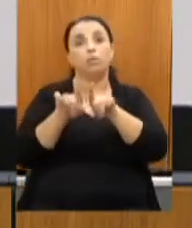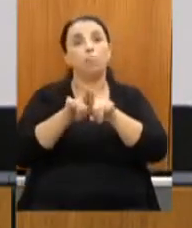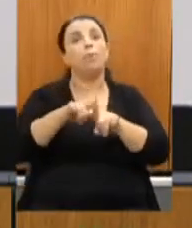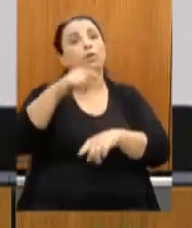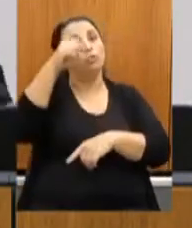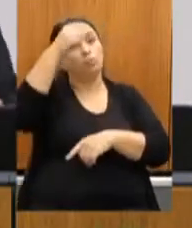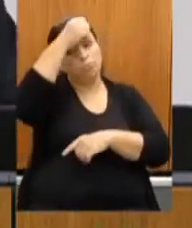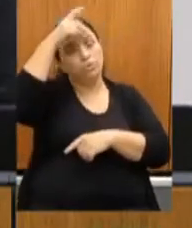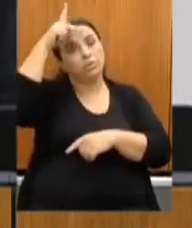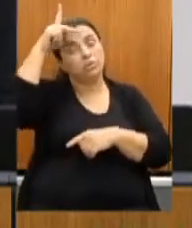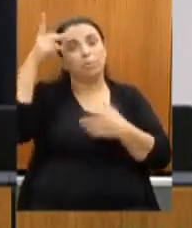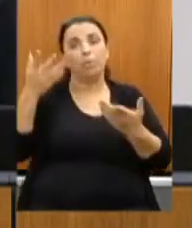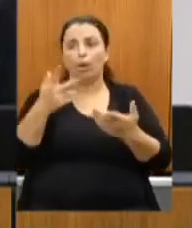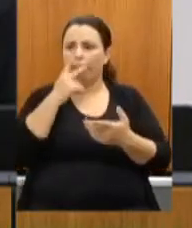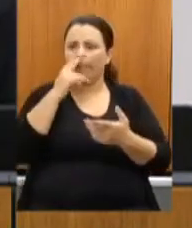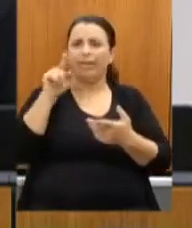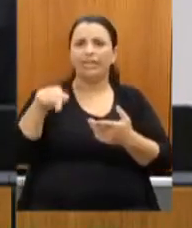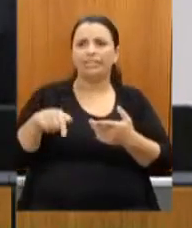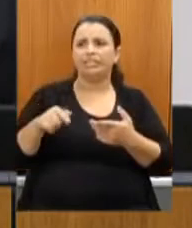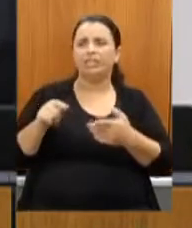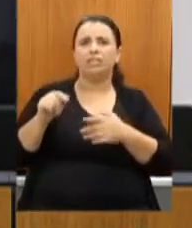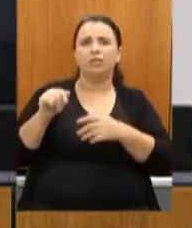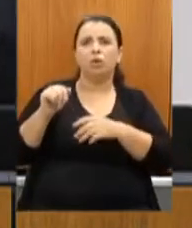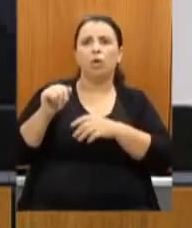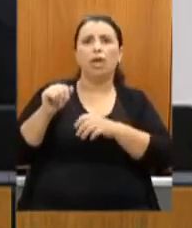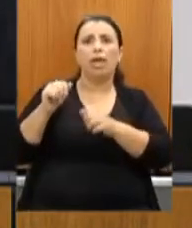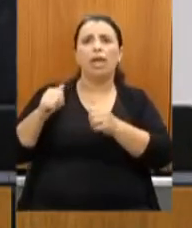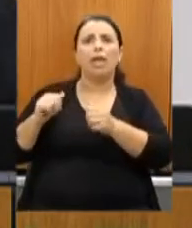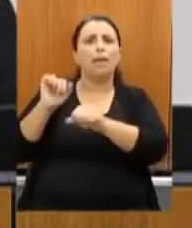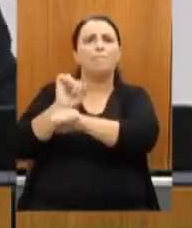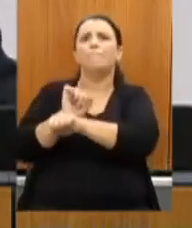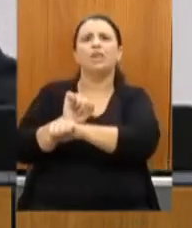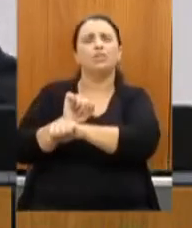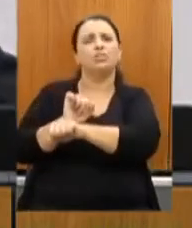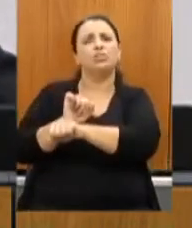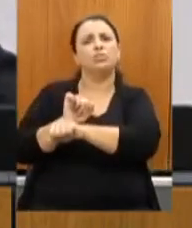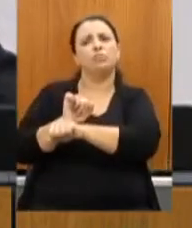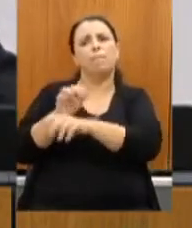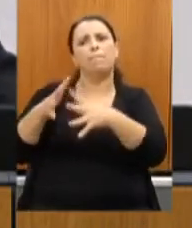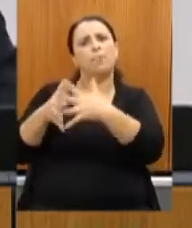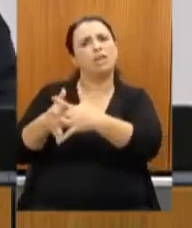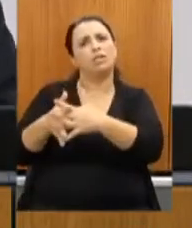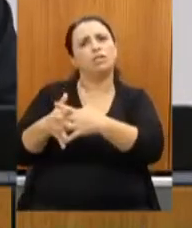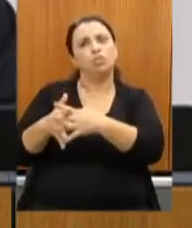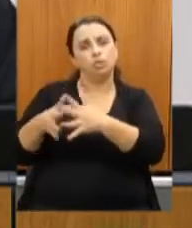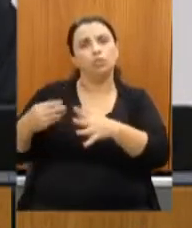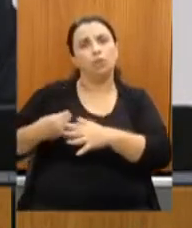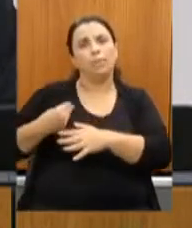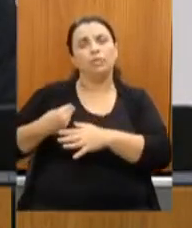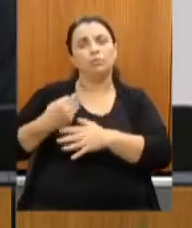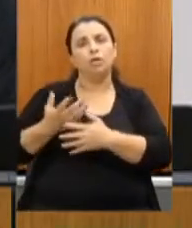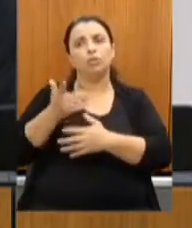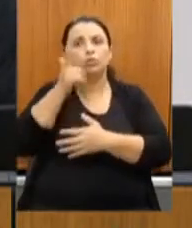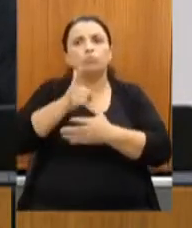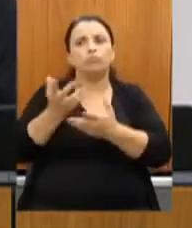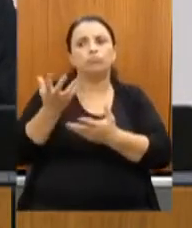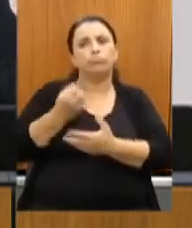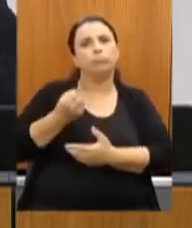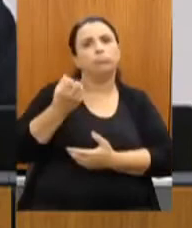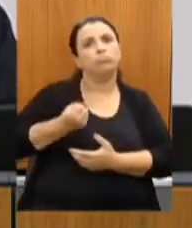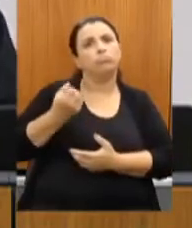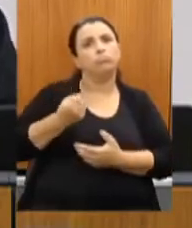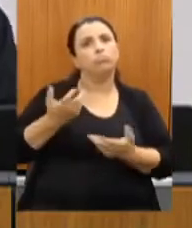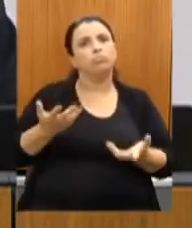participarem desses editais. Ora, são artistas que, embora estejam atuando em determinados